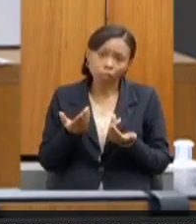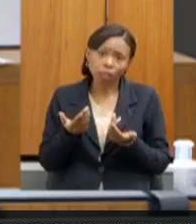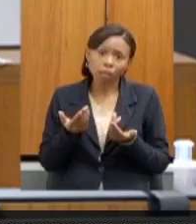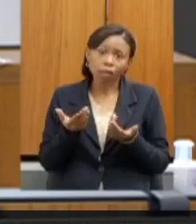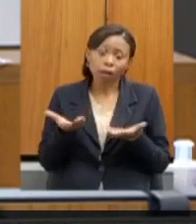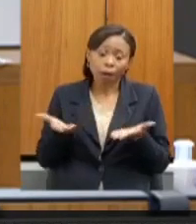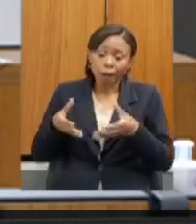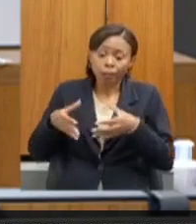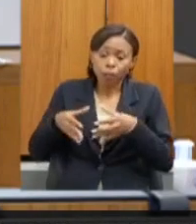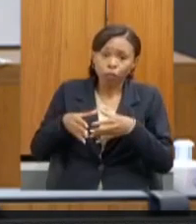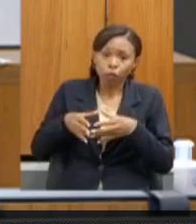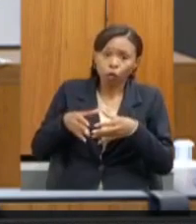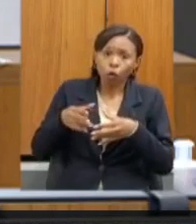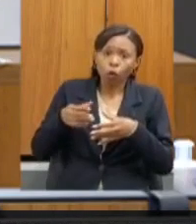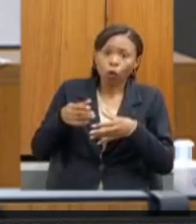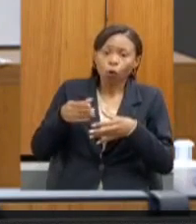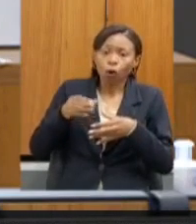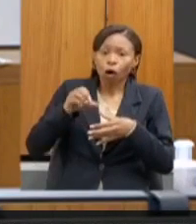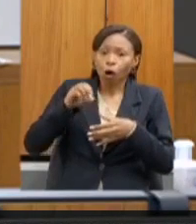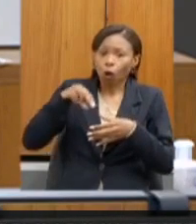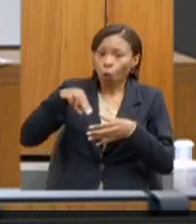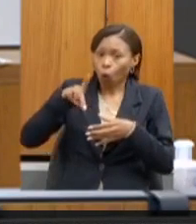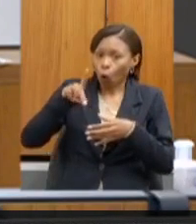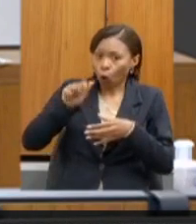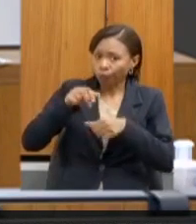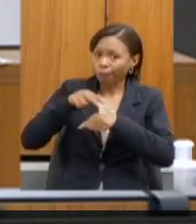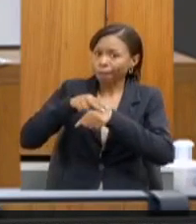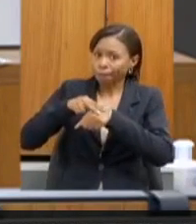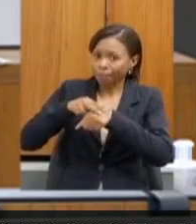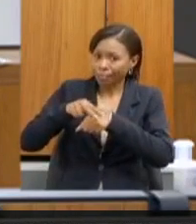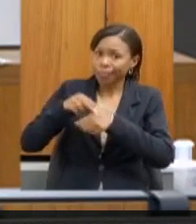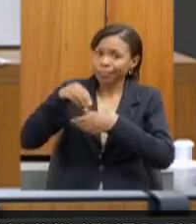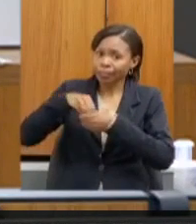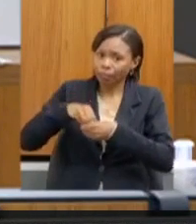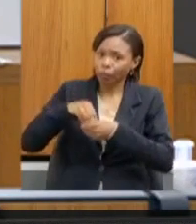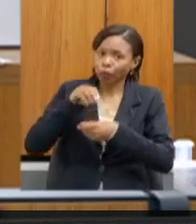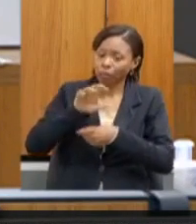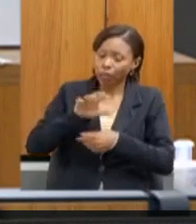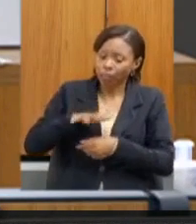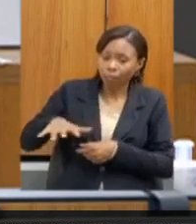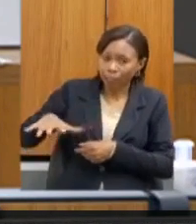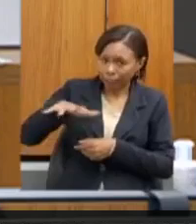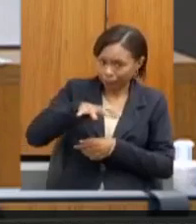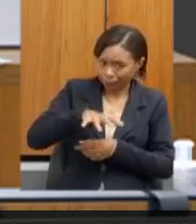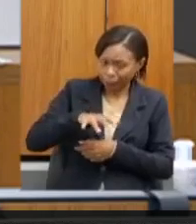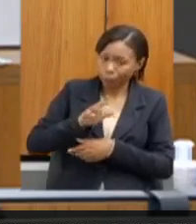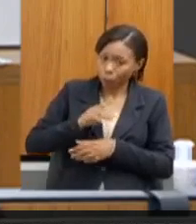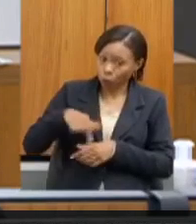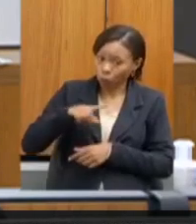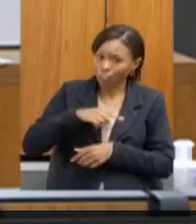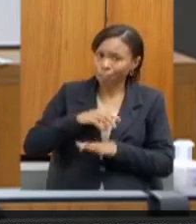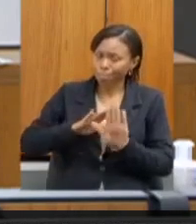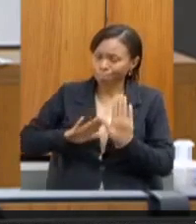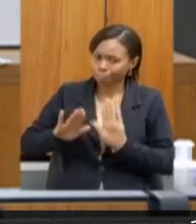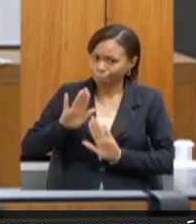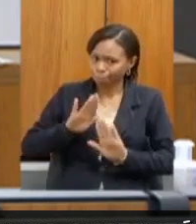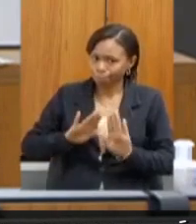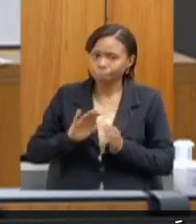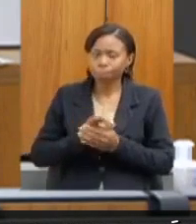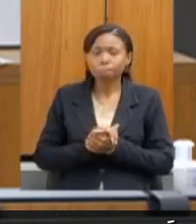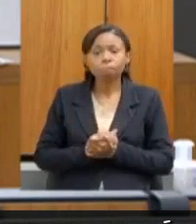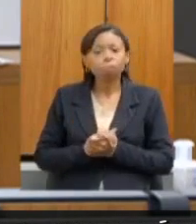verde nas nossas regionais. Então, nós estamos tratando com muito cuidado. Eu mencionei, deputado, aqui também,